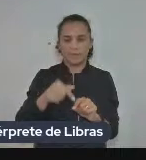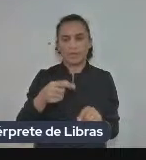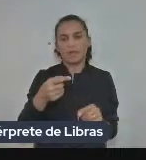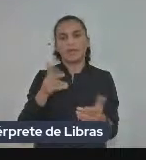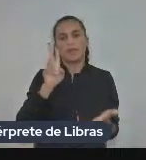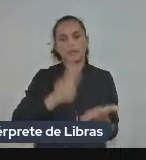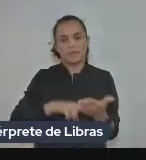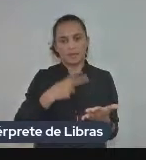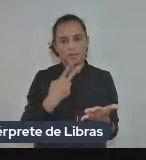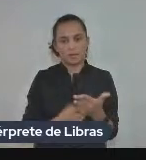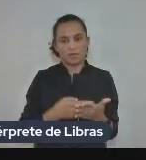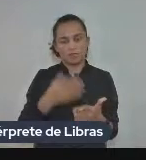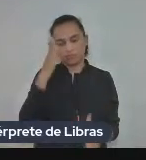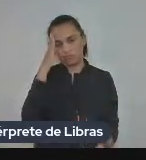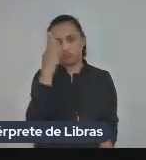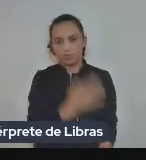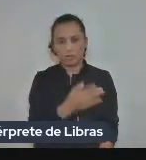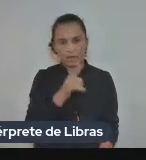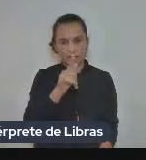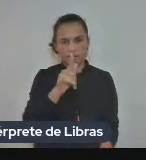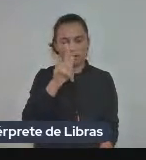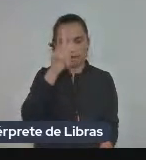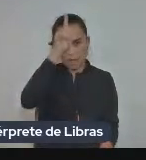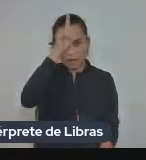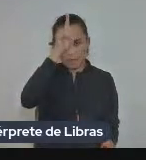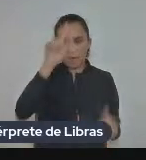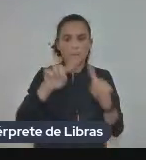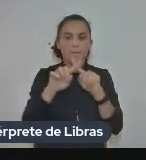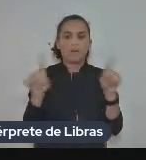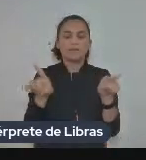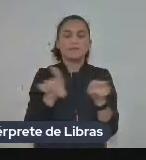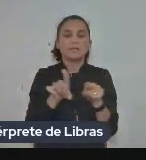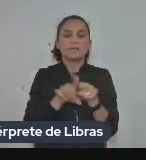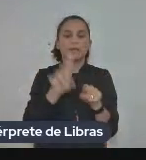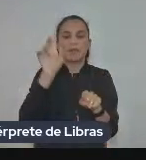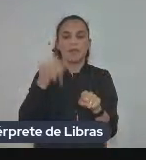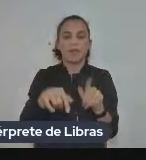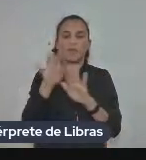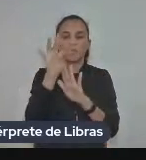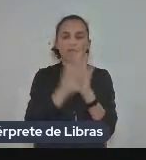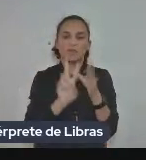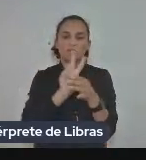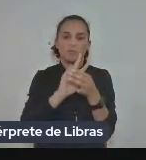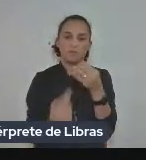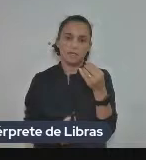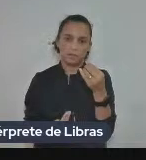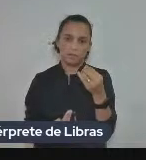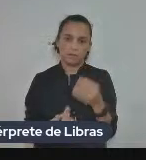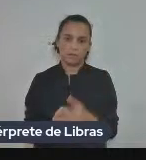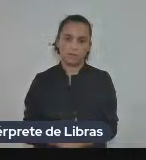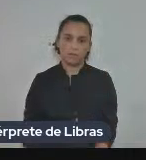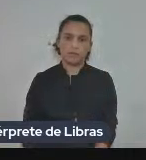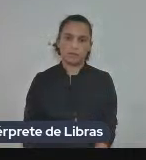tradução não só direta do alemão mas também em uma edição de língua que está presente na capa